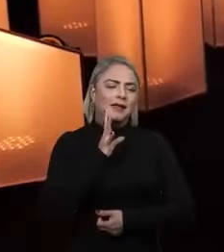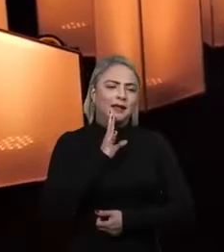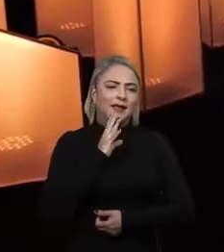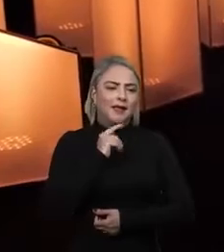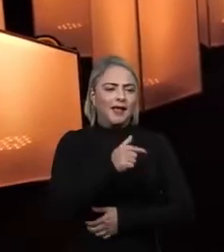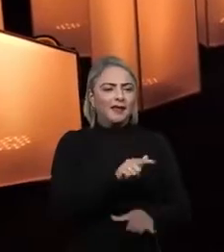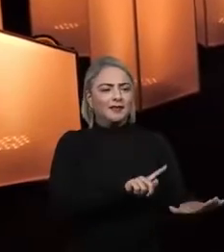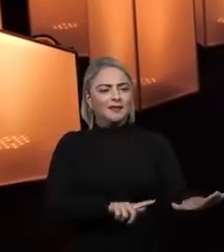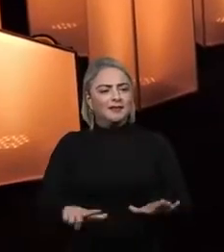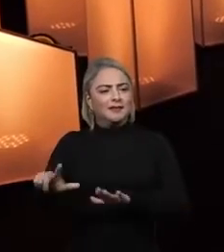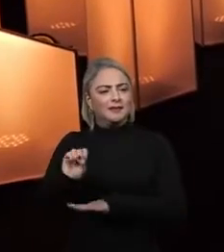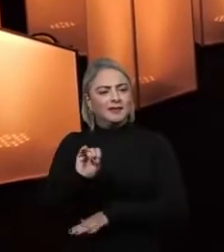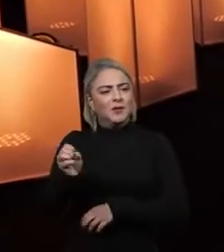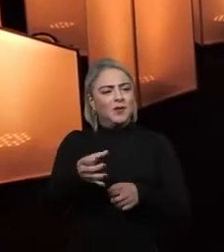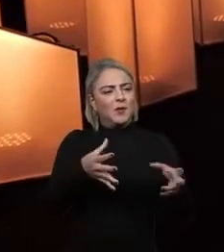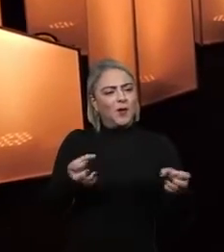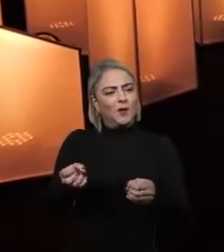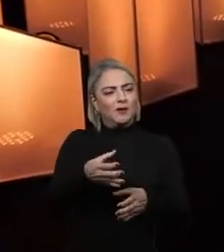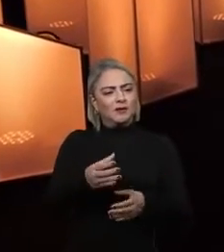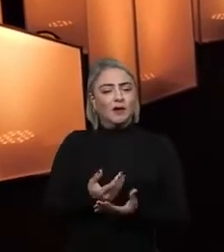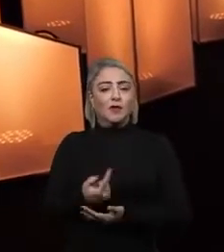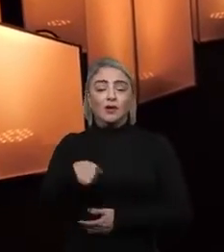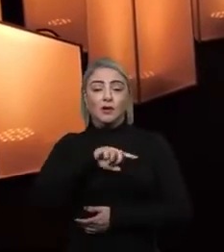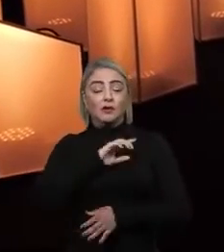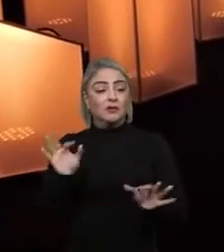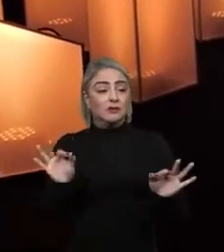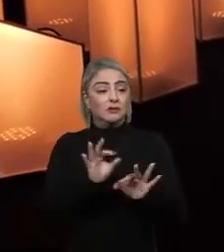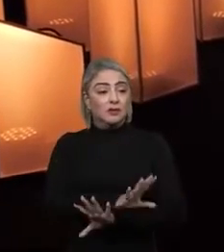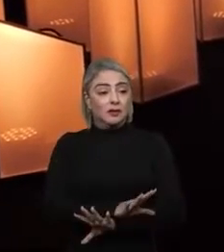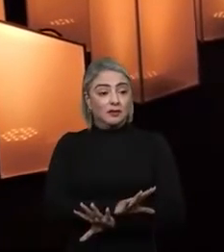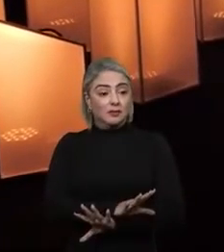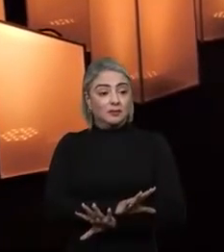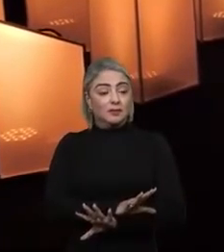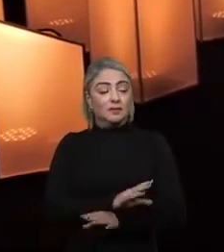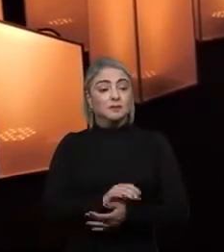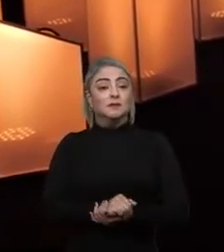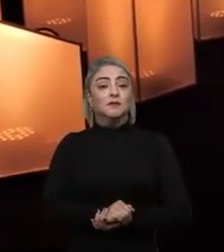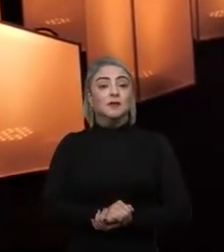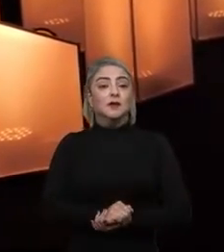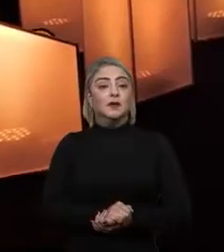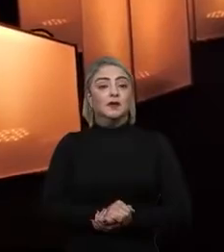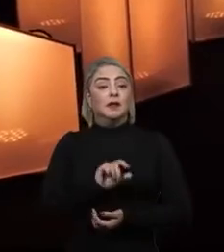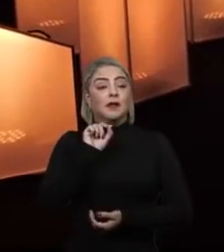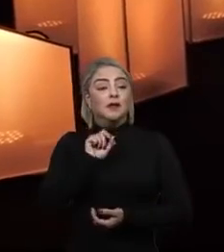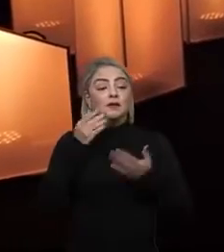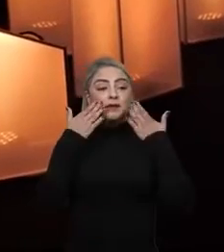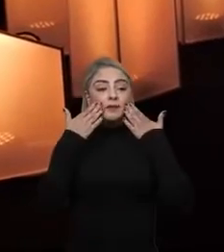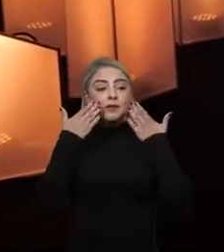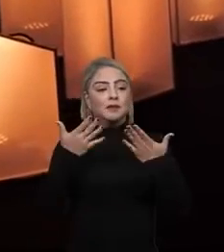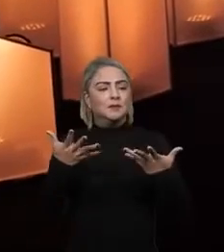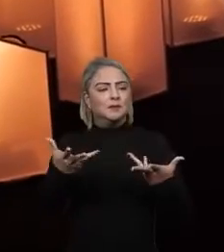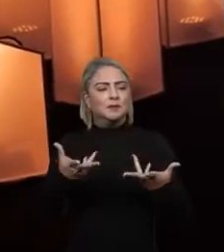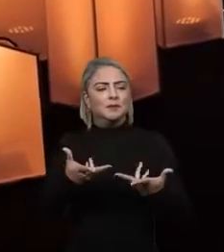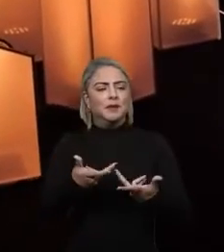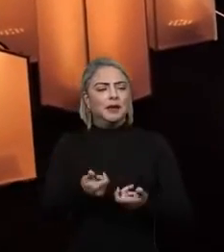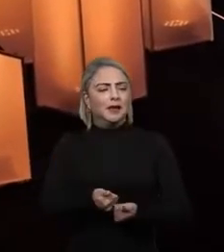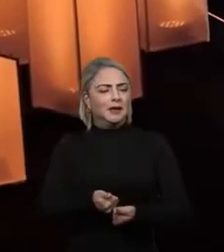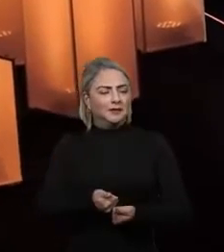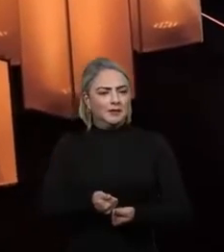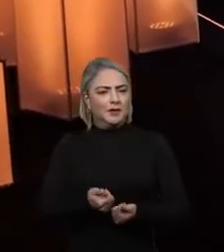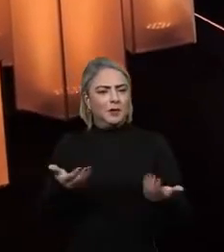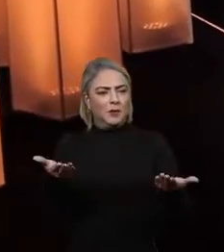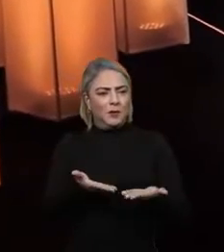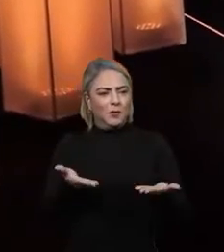Semana de Inovação. E a gente encerra aqui o Meteoro Pitch Dataprev com essas apresentações fantásticas que aconteceram hoje.